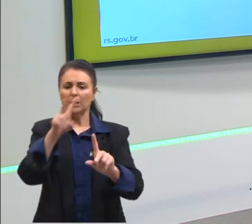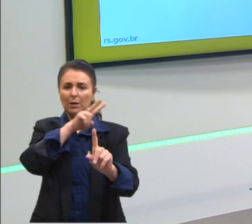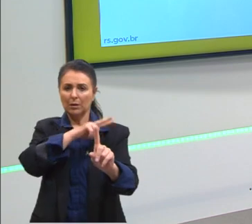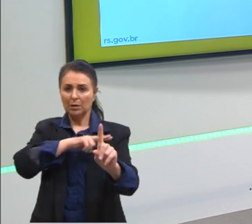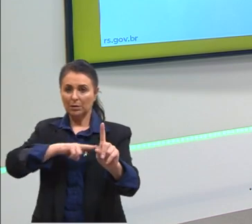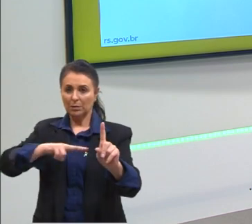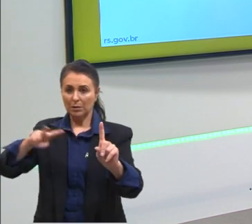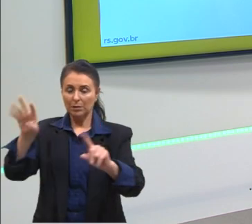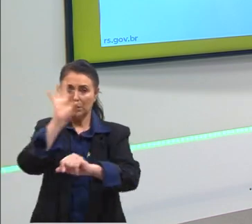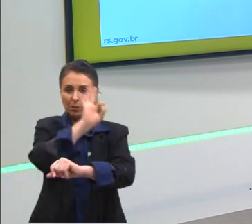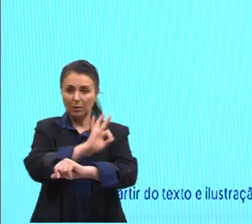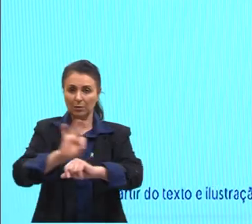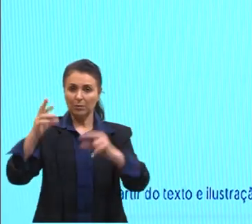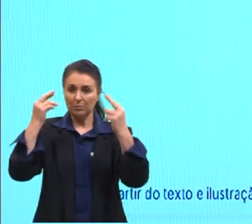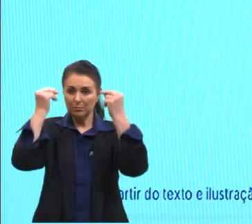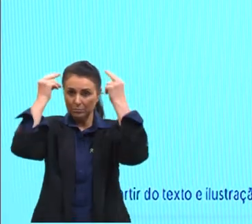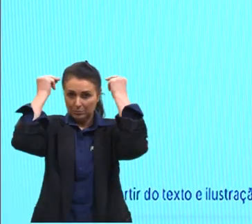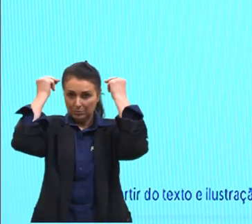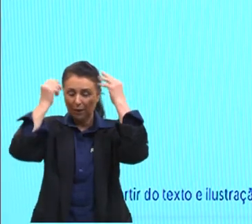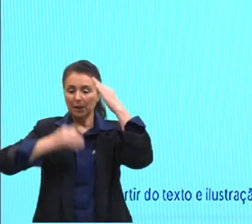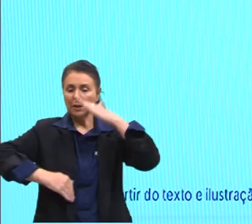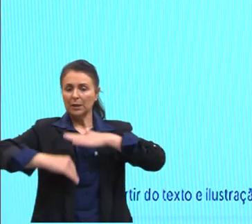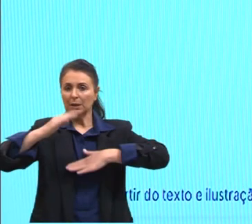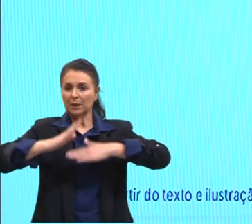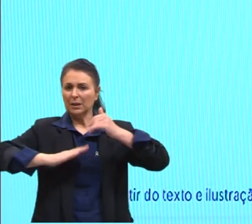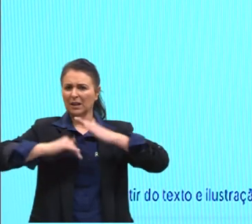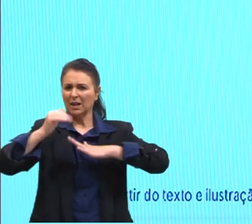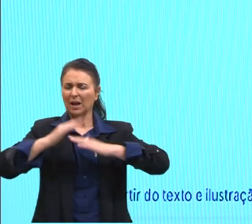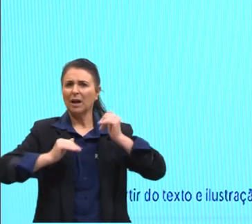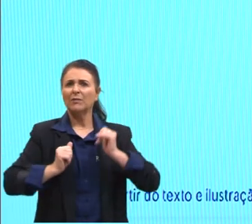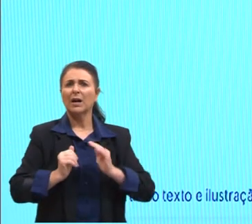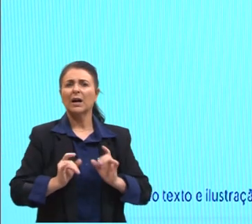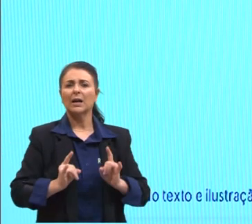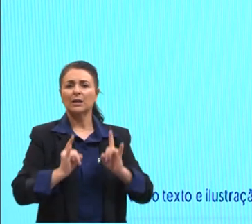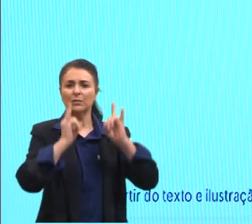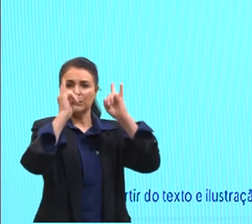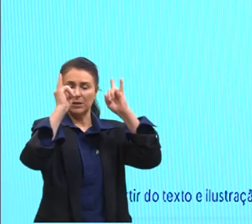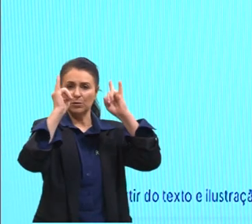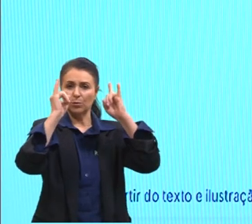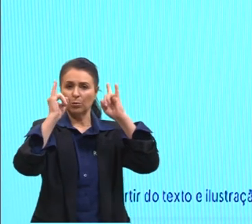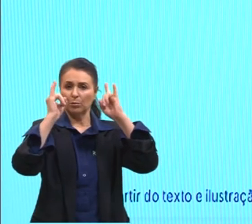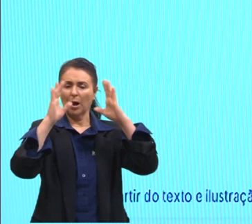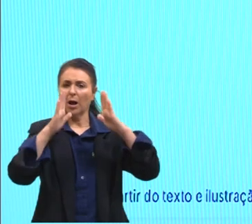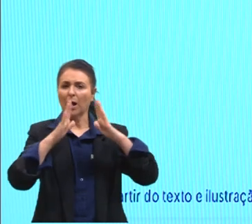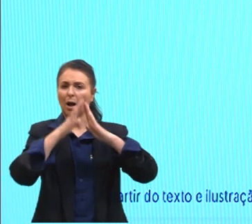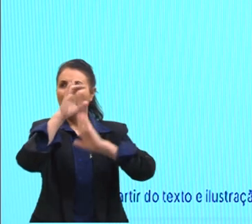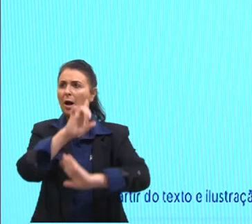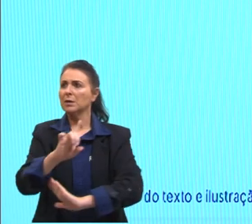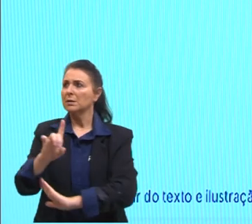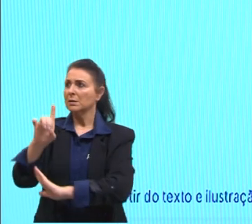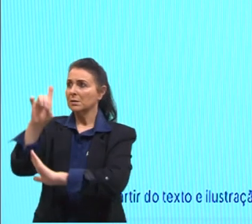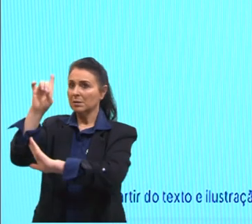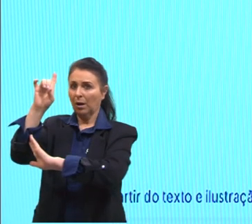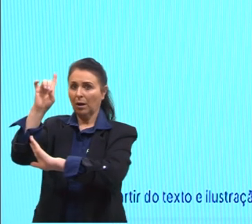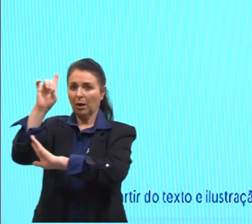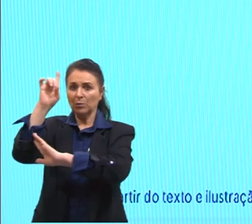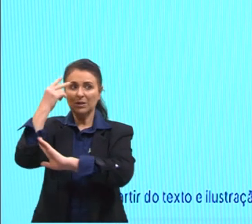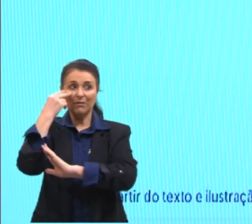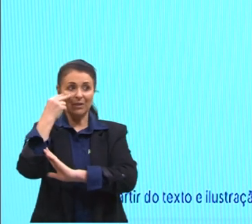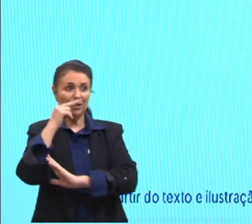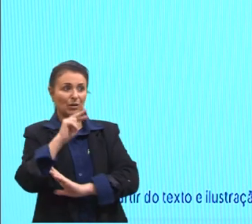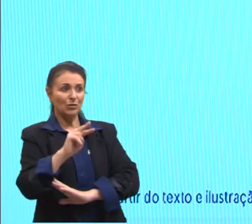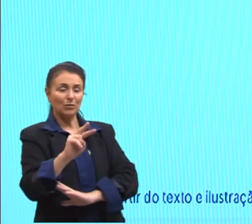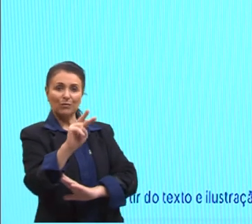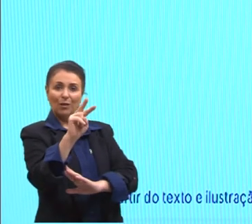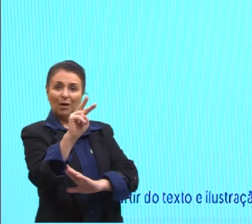grega criava edifícios, templos religiosos para serem vistos do exterior, a